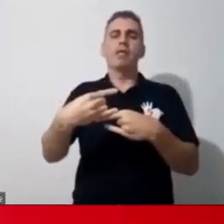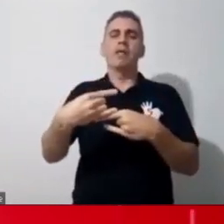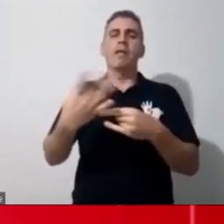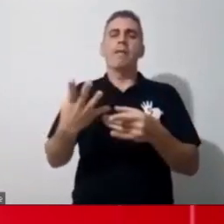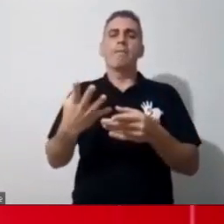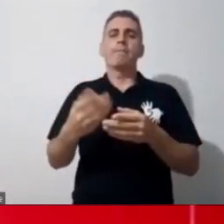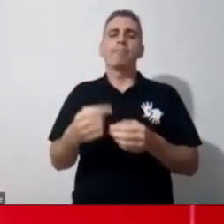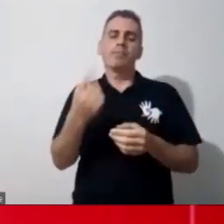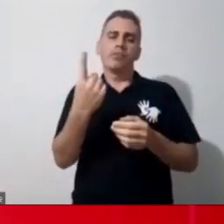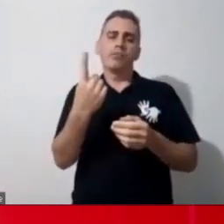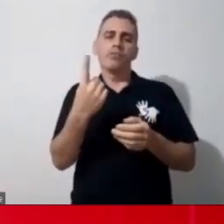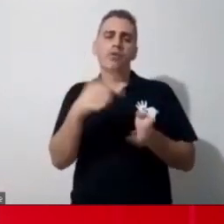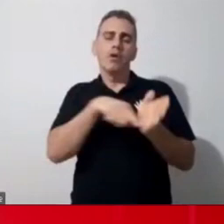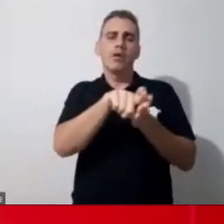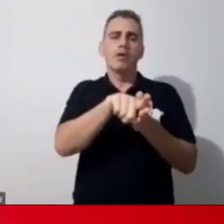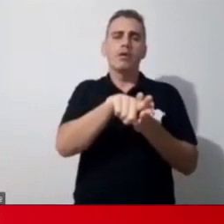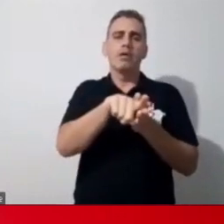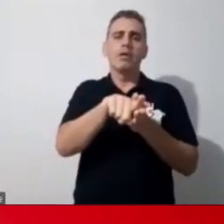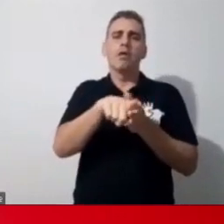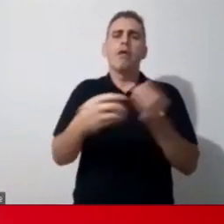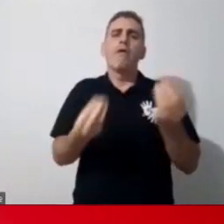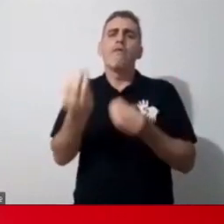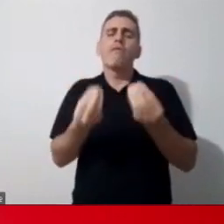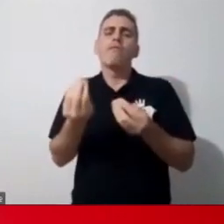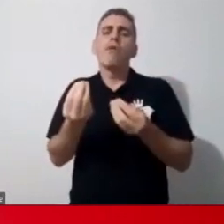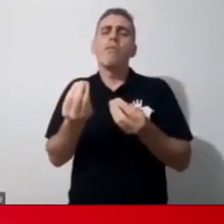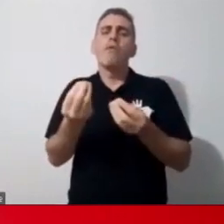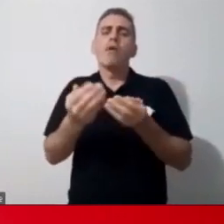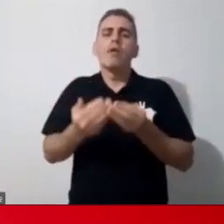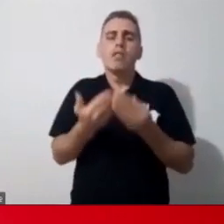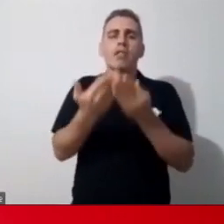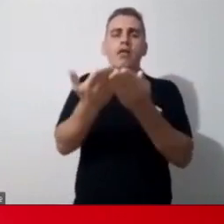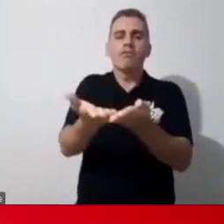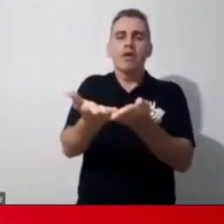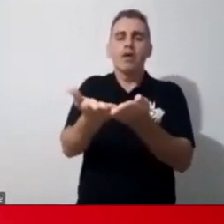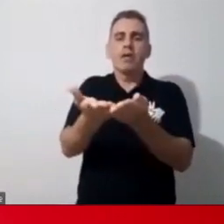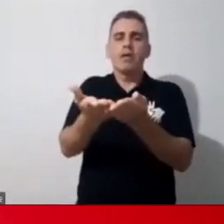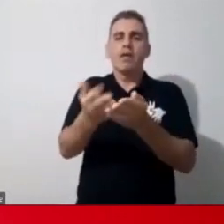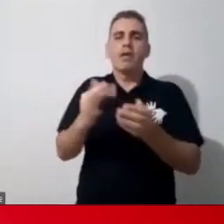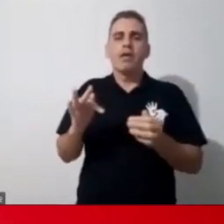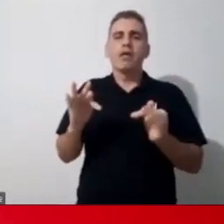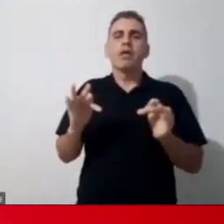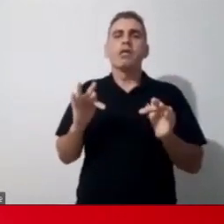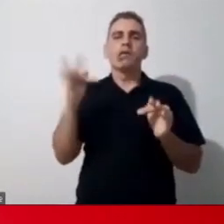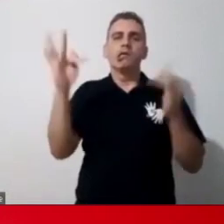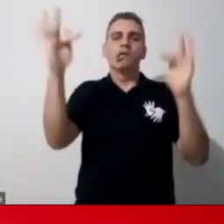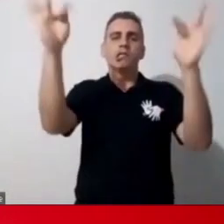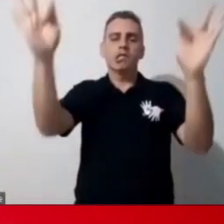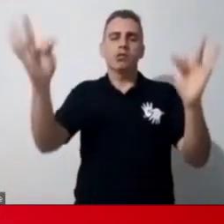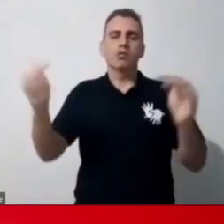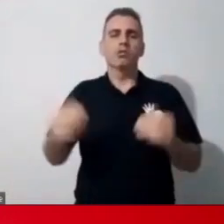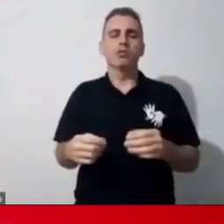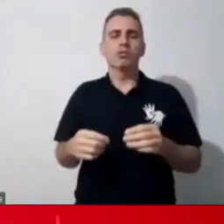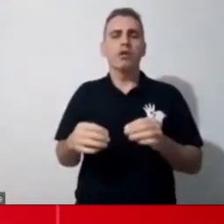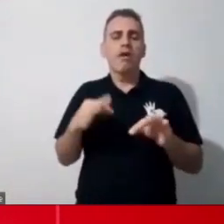uma é como incluir, como levar a tecnologia, levar esse planejamento através